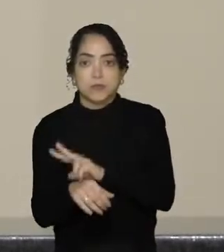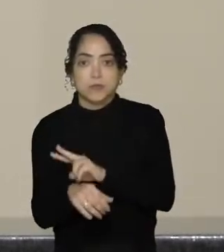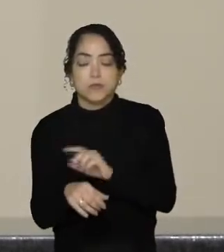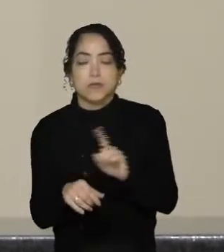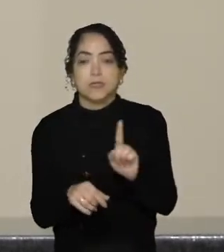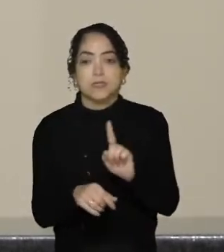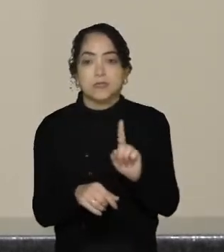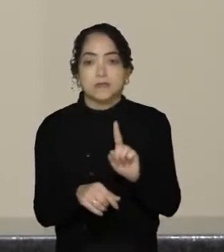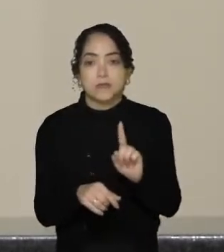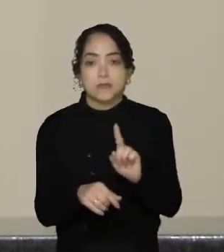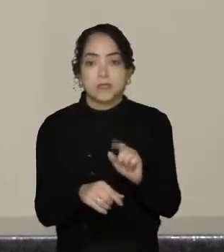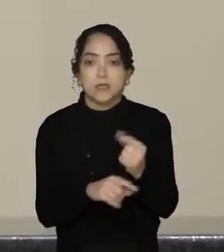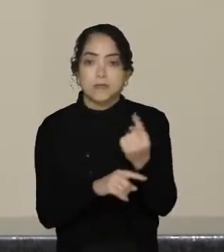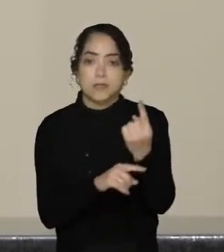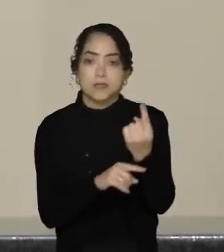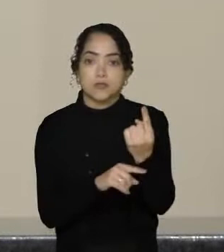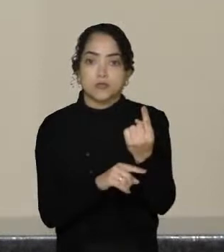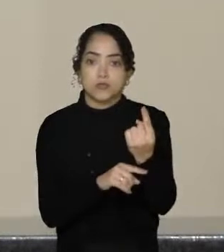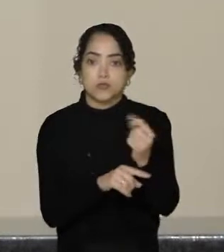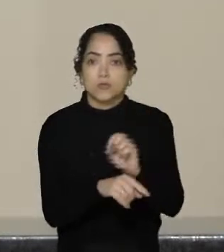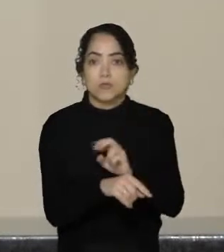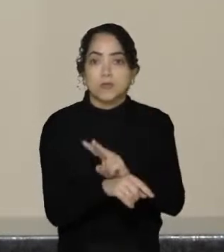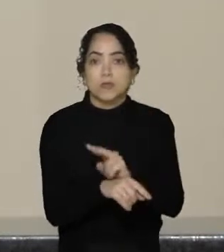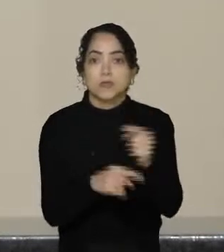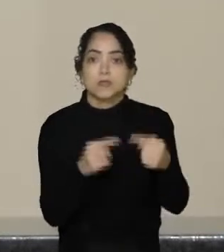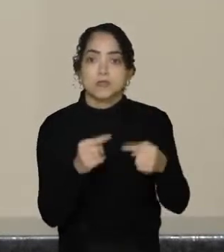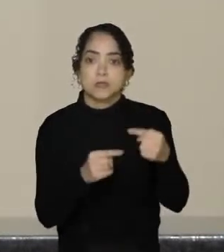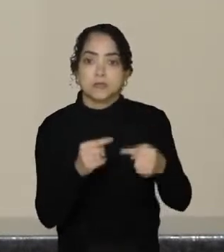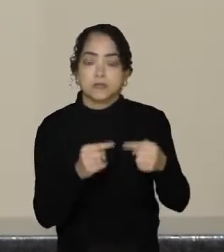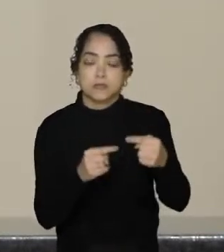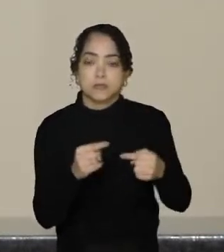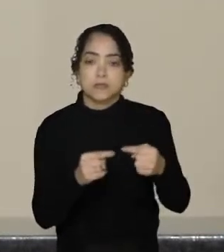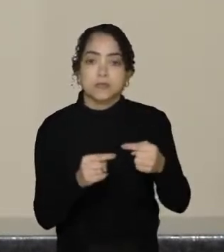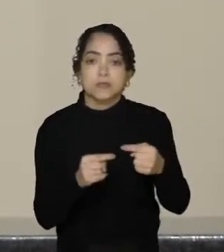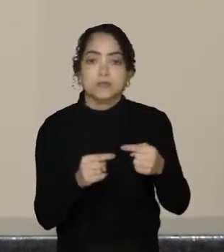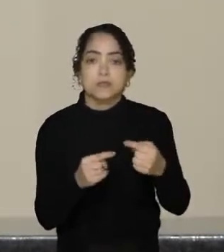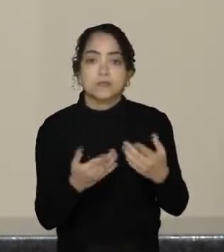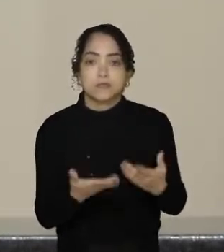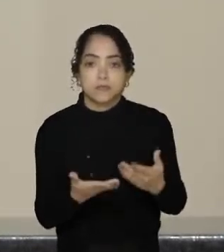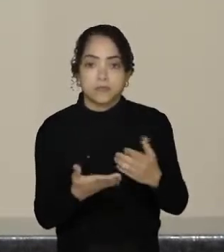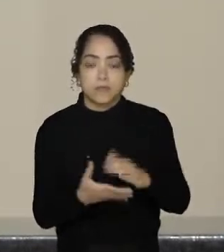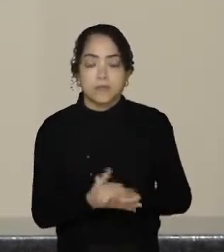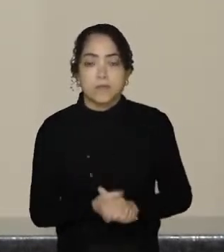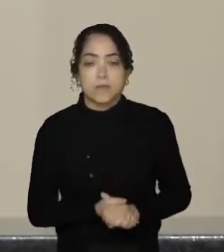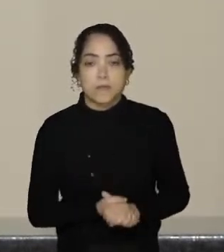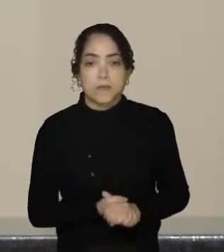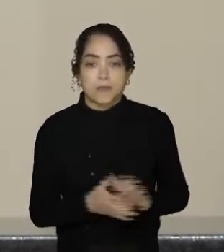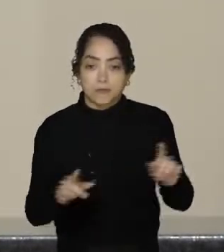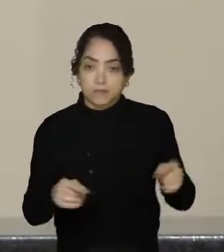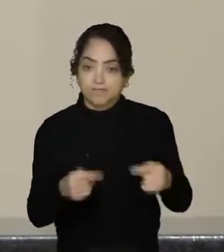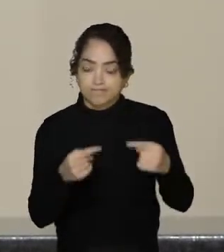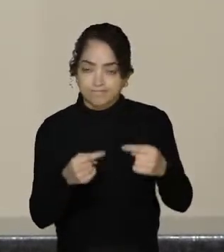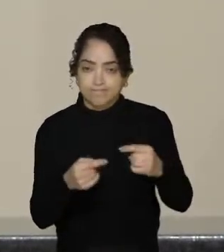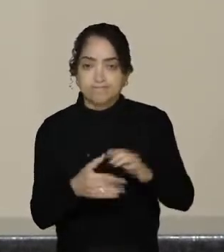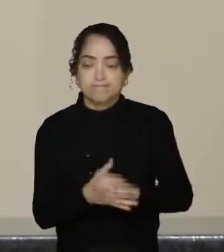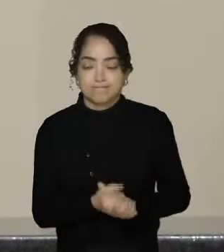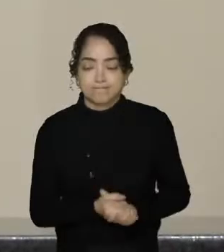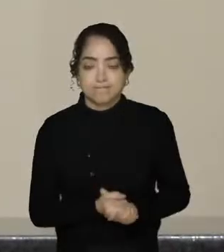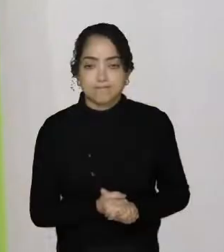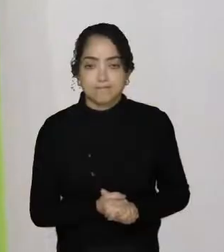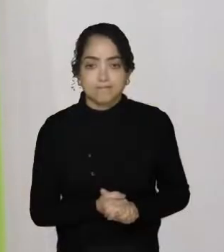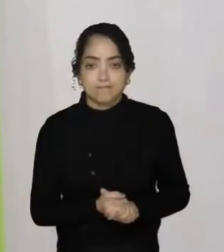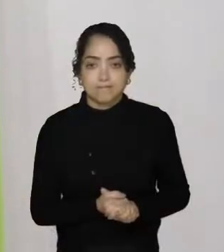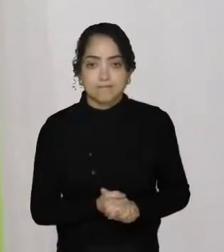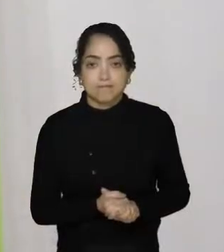apenas uma que nós estávamos disputando, disputando, mais difícil, não é? Pois não, deputado Gessé.